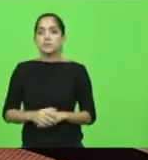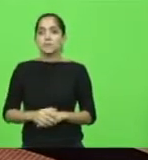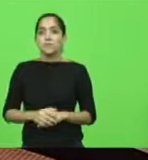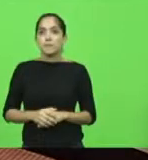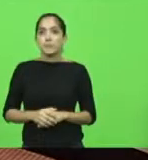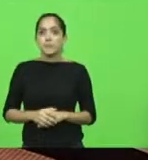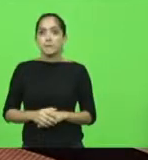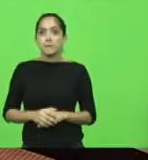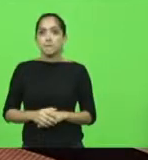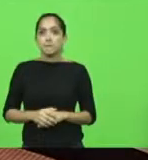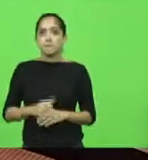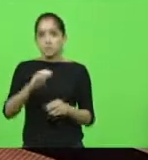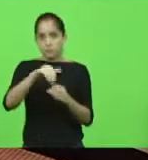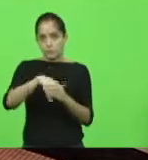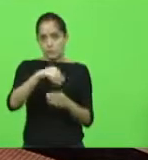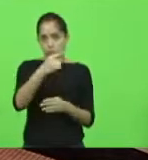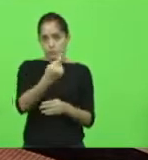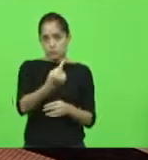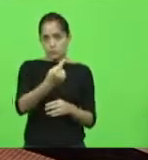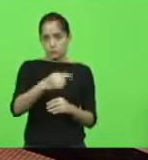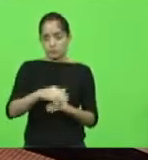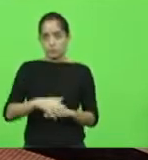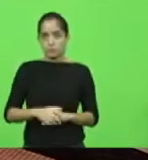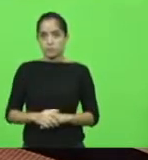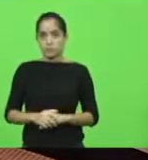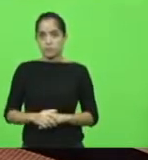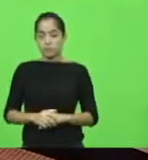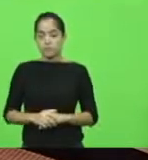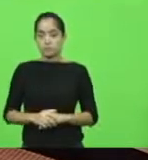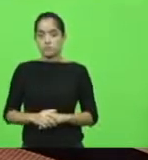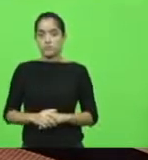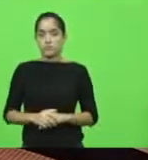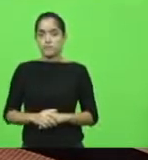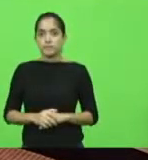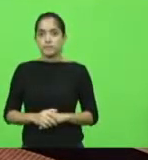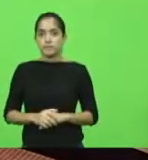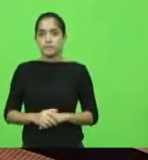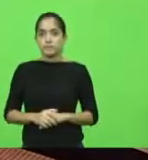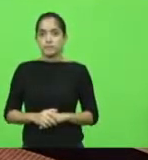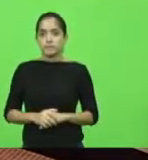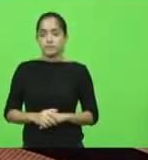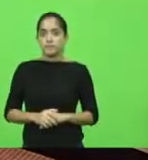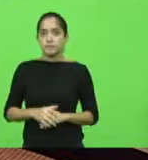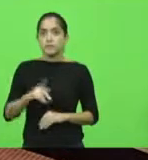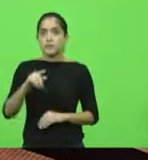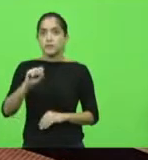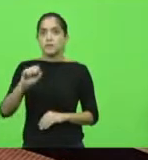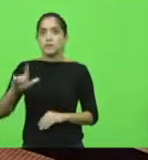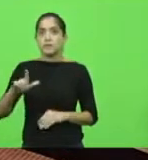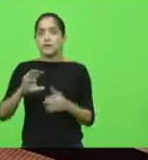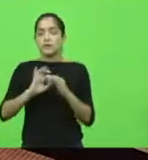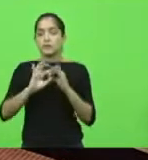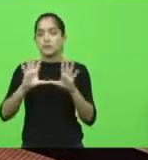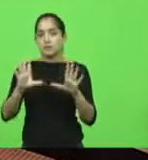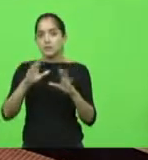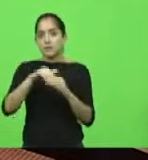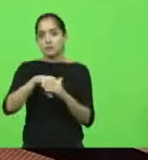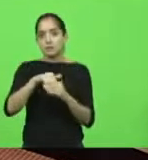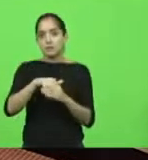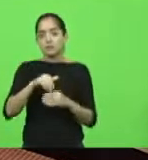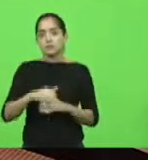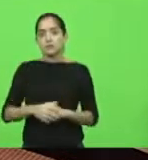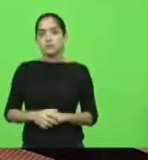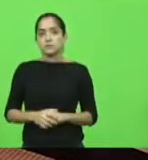Progressista recomenda o voto 1. PP recomenda o voto 1. PSL libera a votação, senhor presidente. PSL libera a